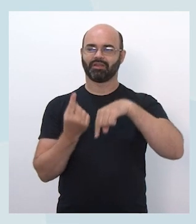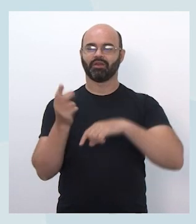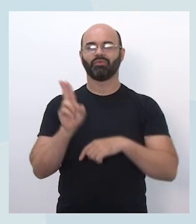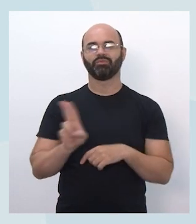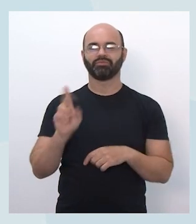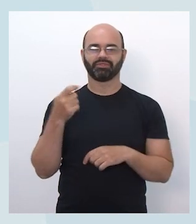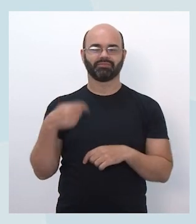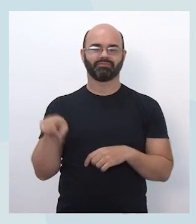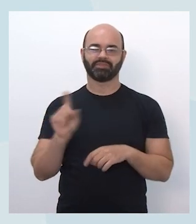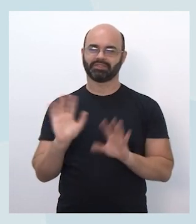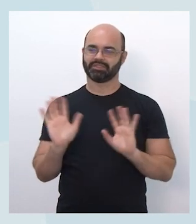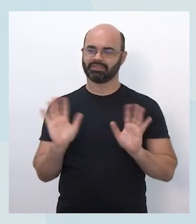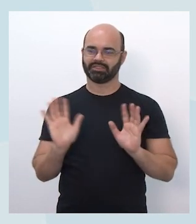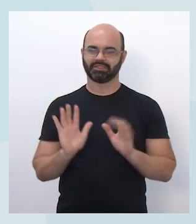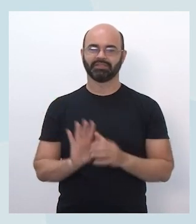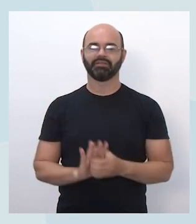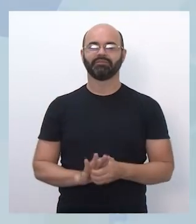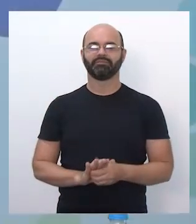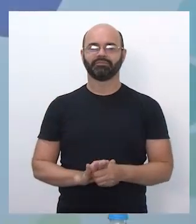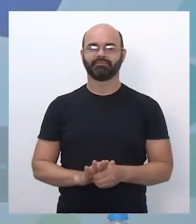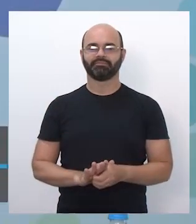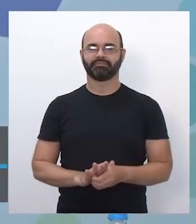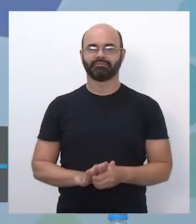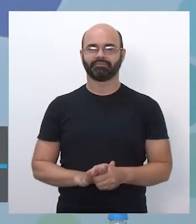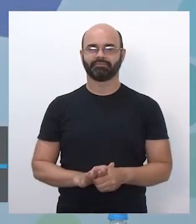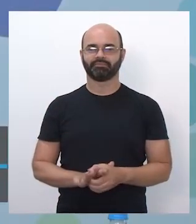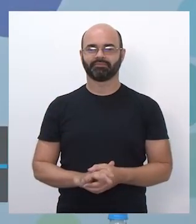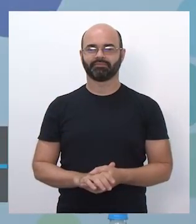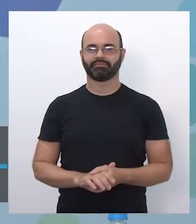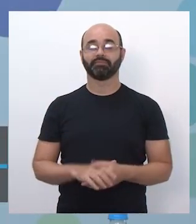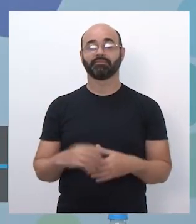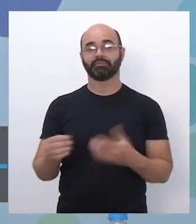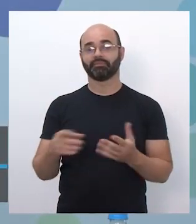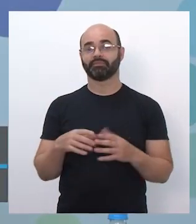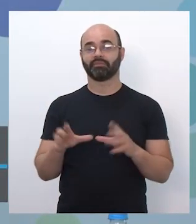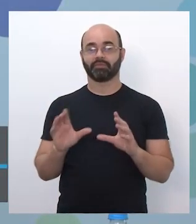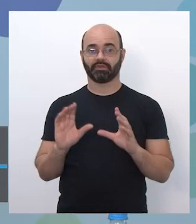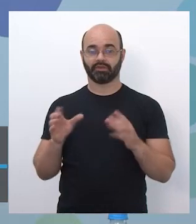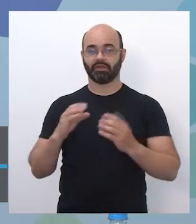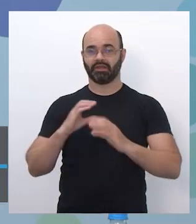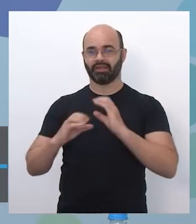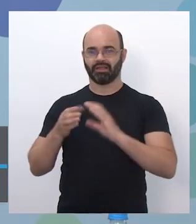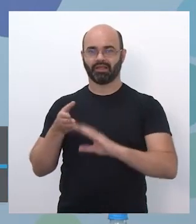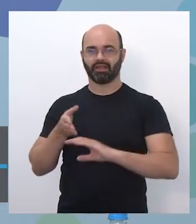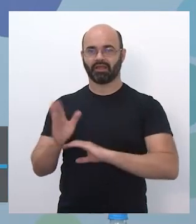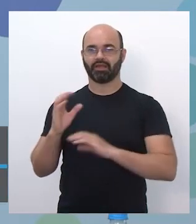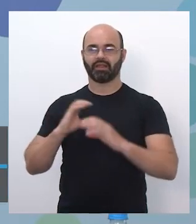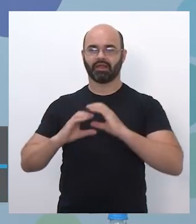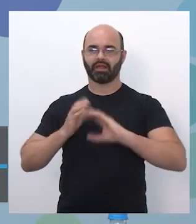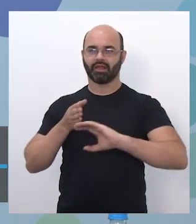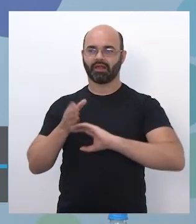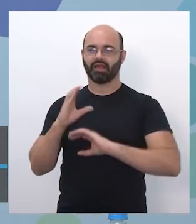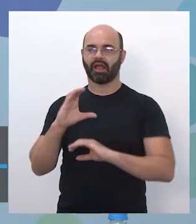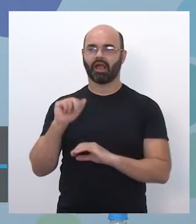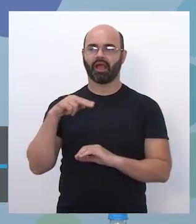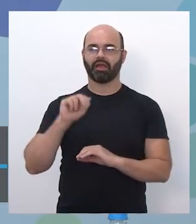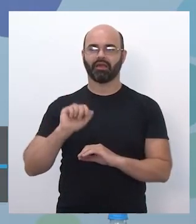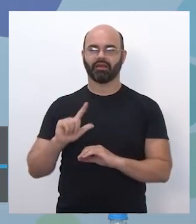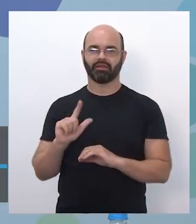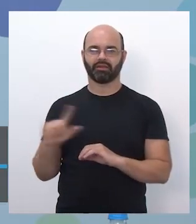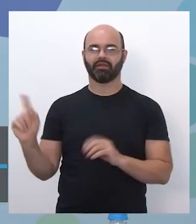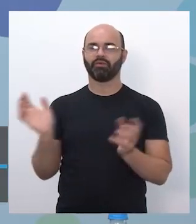para fazer essa videoconferência. Vai ter um canal criado por grupo dentro do aplicativo, então, você, o professor vai ter lá um